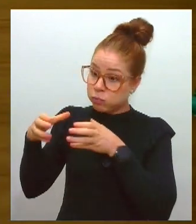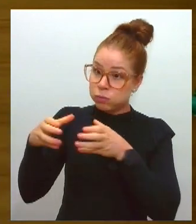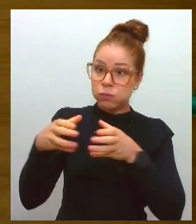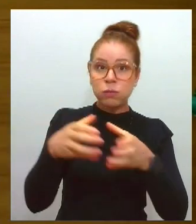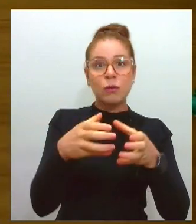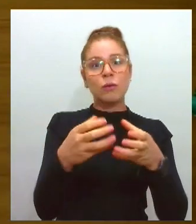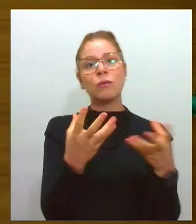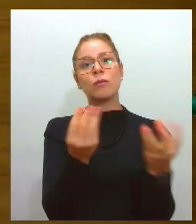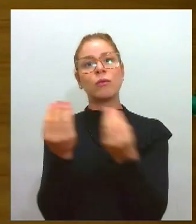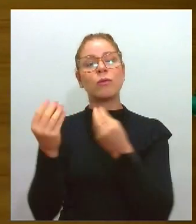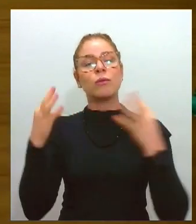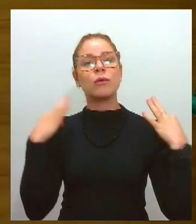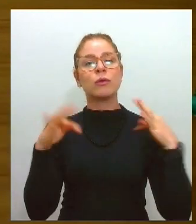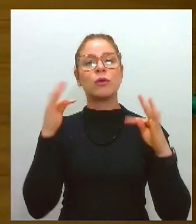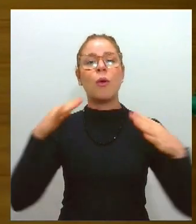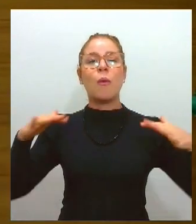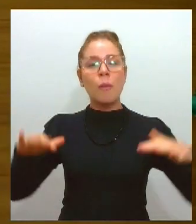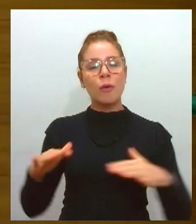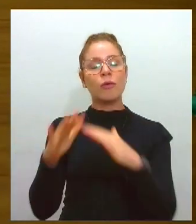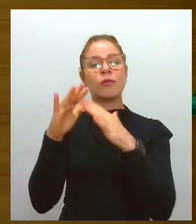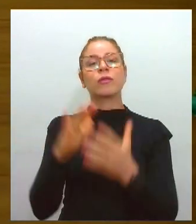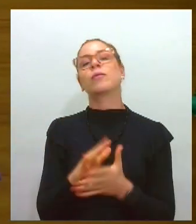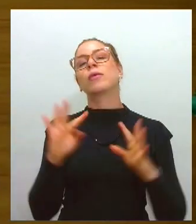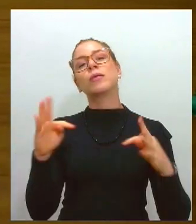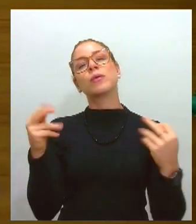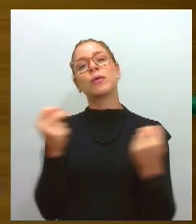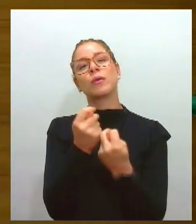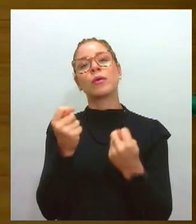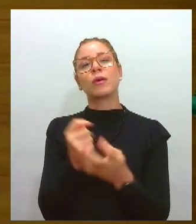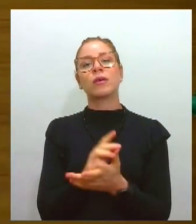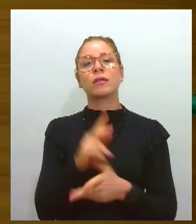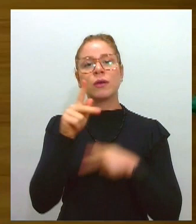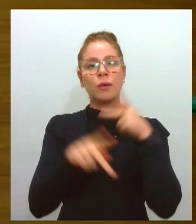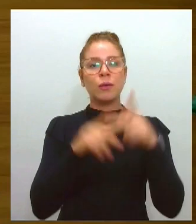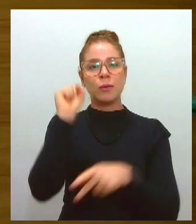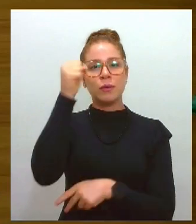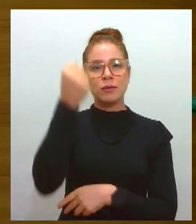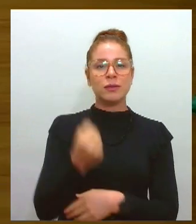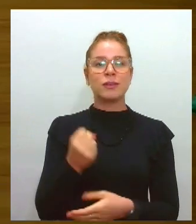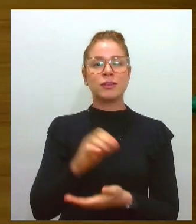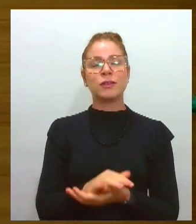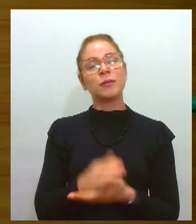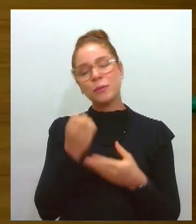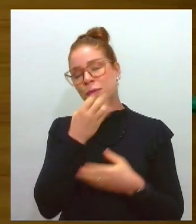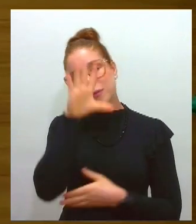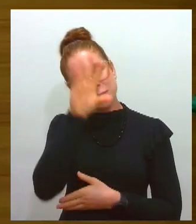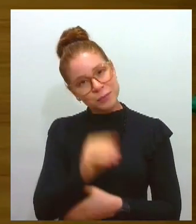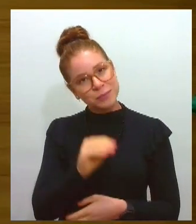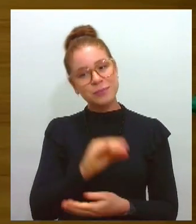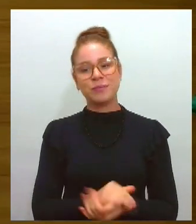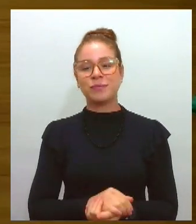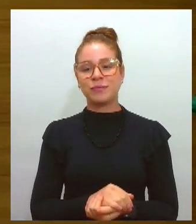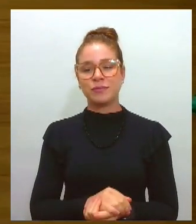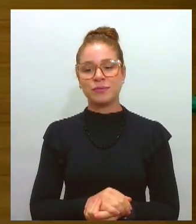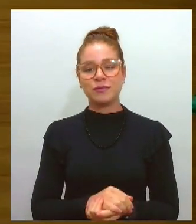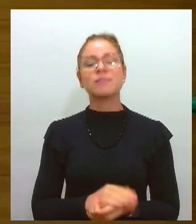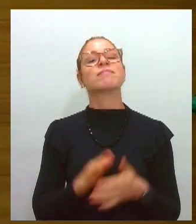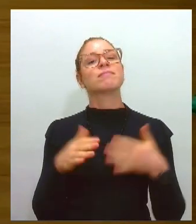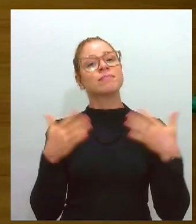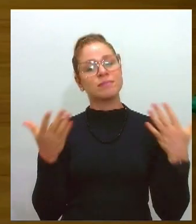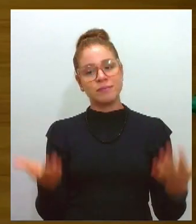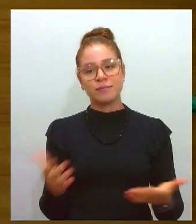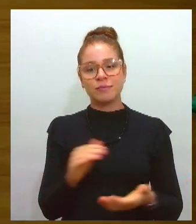movimentação aqui para todos os seres de panos, movimentando toda a cadeia. Muito boa noite. Boa noite. Então, com